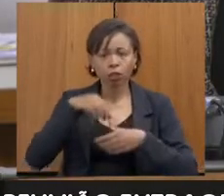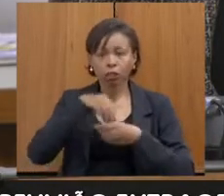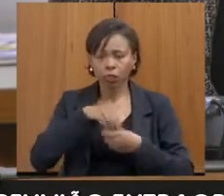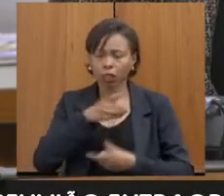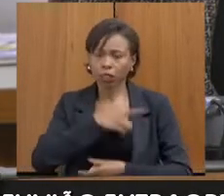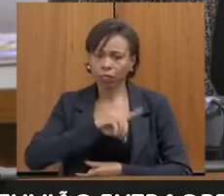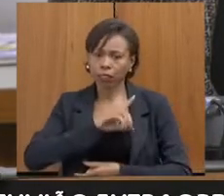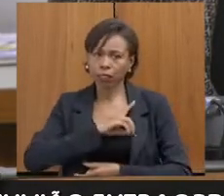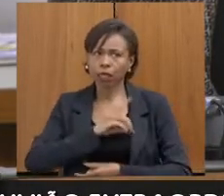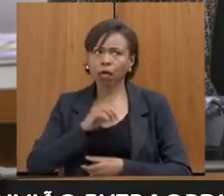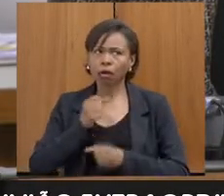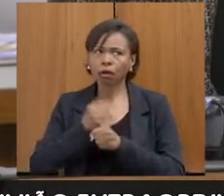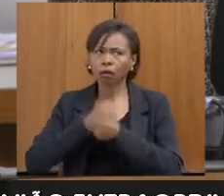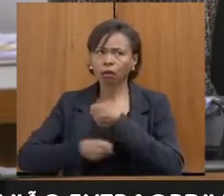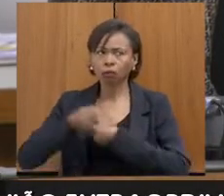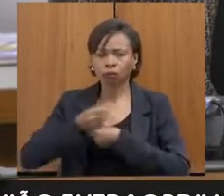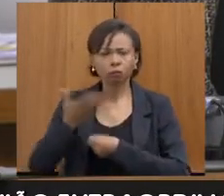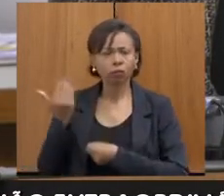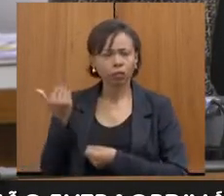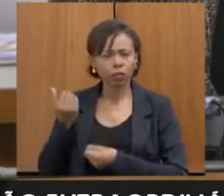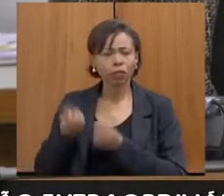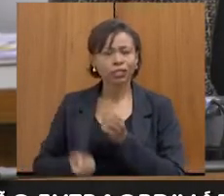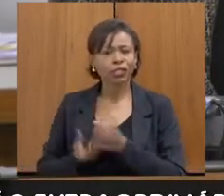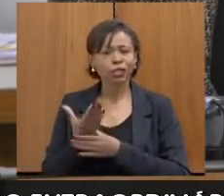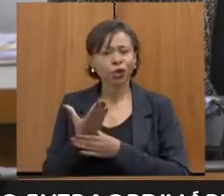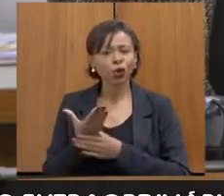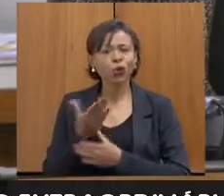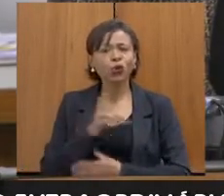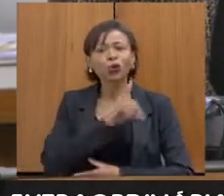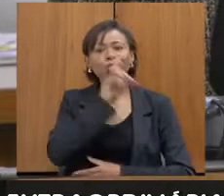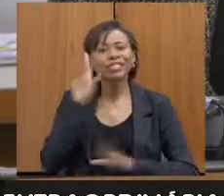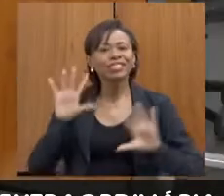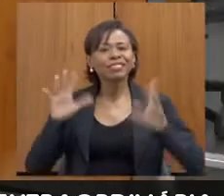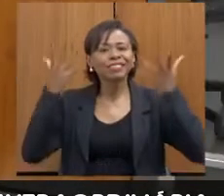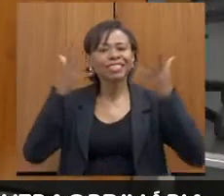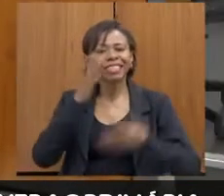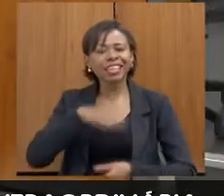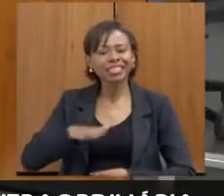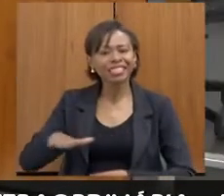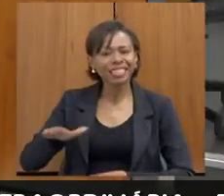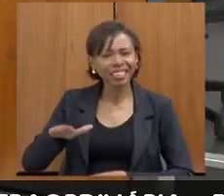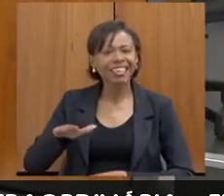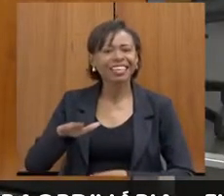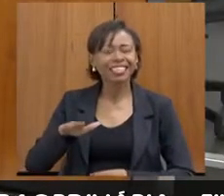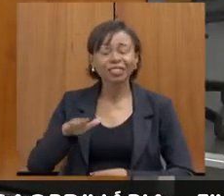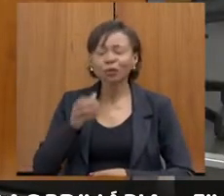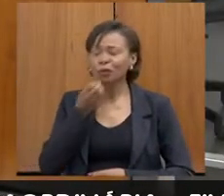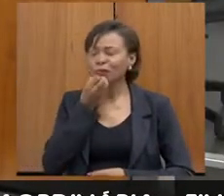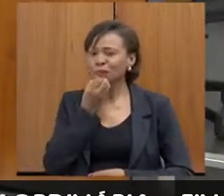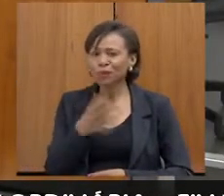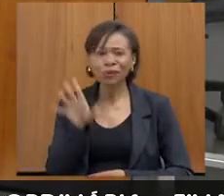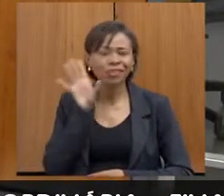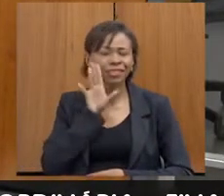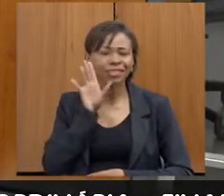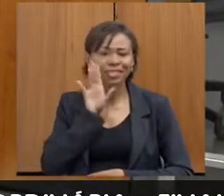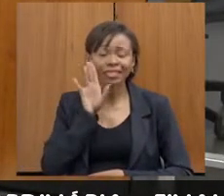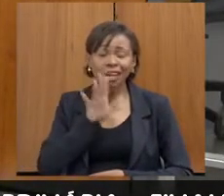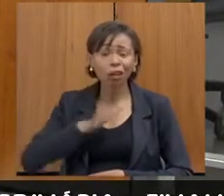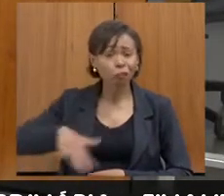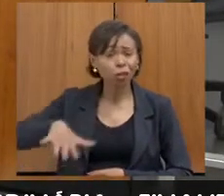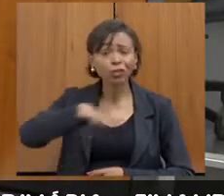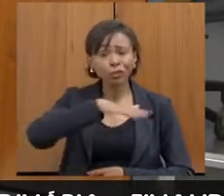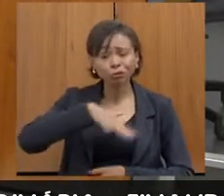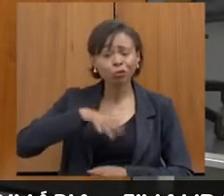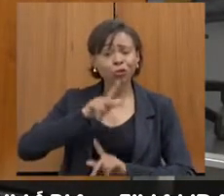O ano passado a gente fez o Dia das Crianças da Deandres, foi muito bacana, foi muito bom para a sociedade, para a